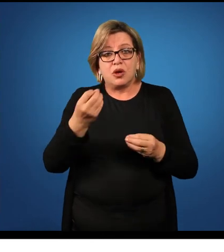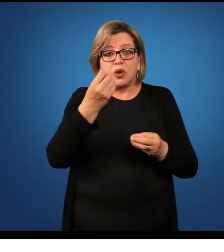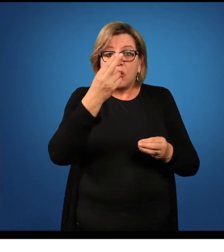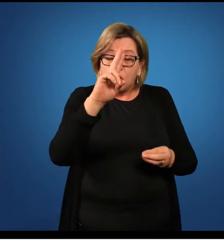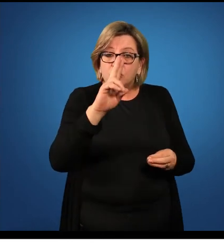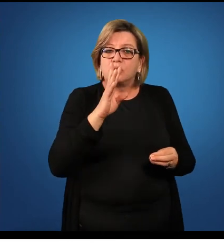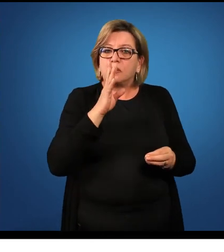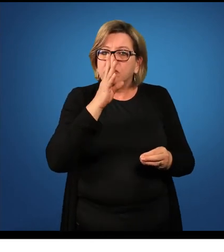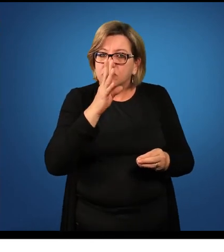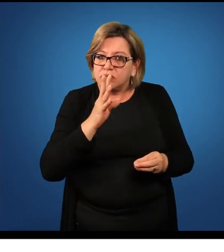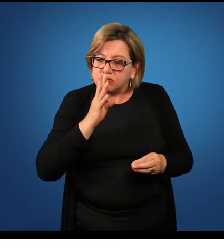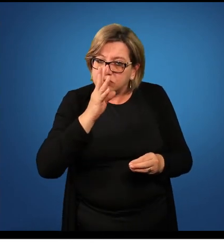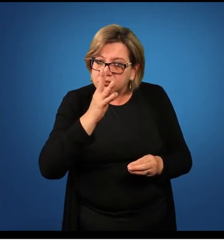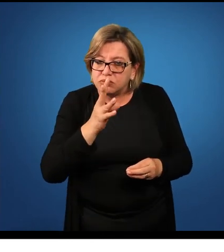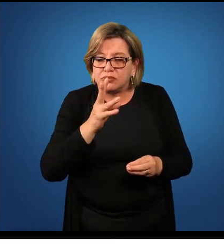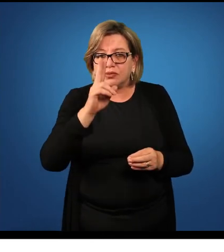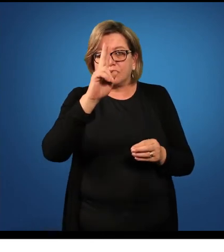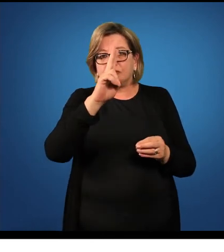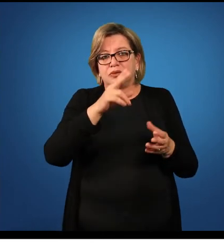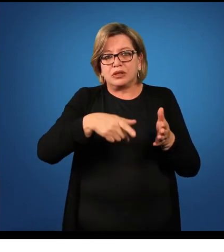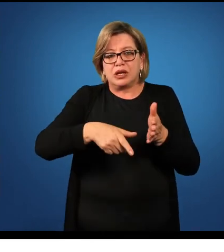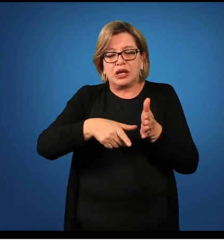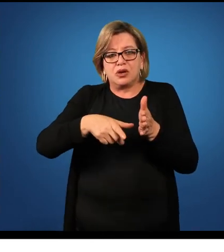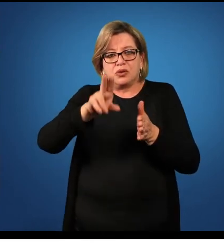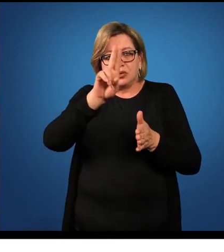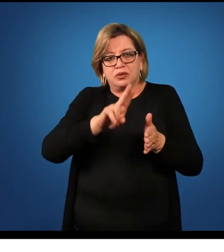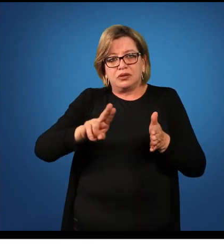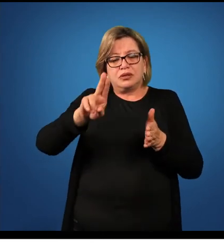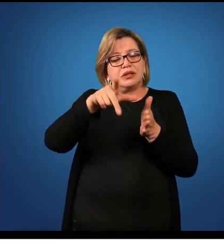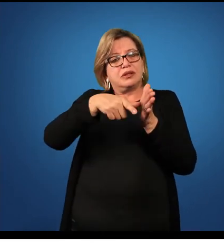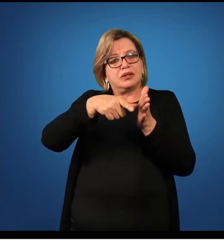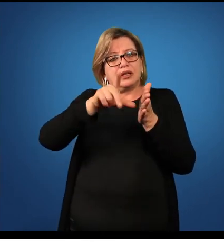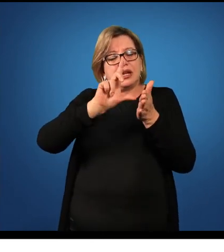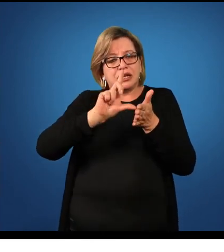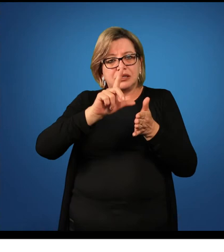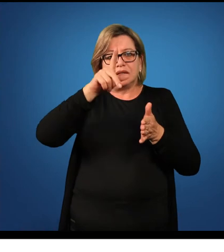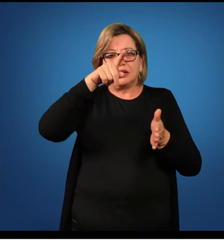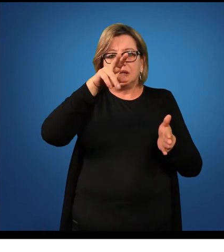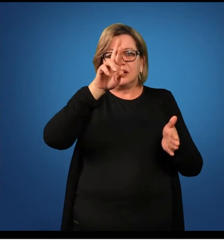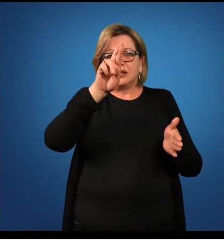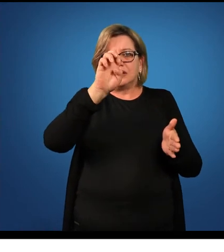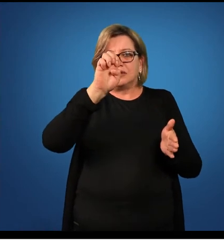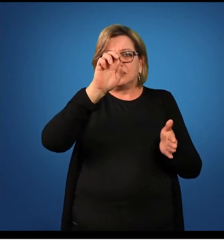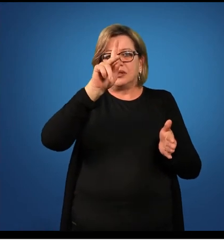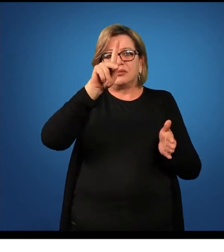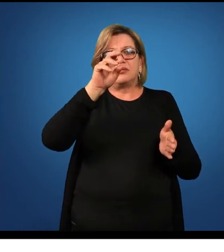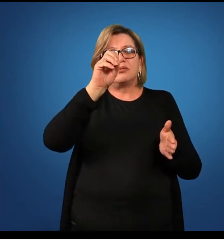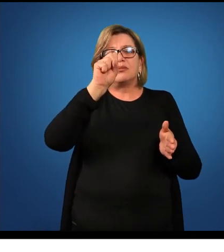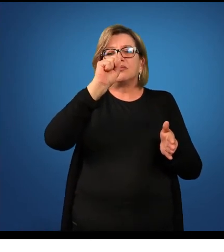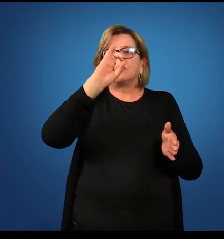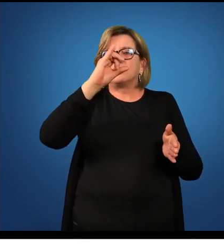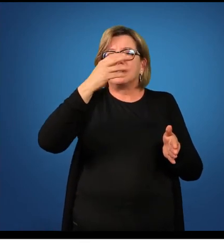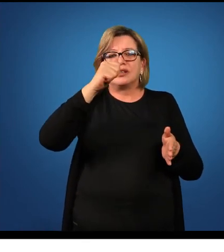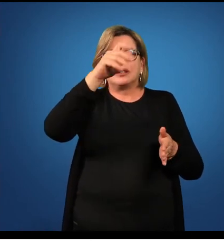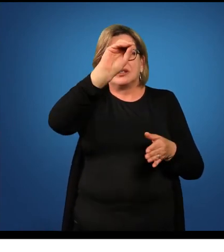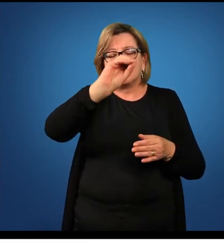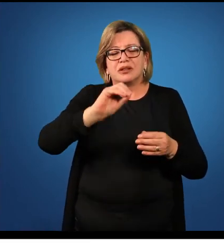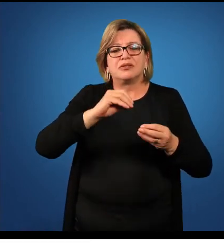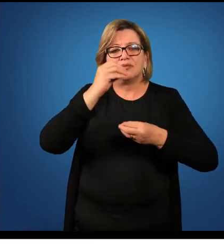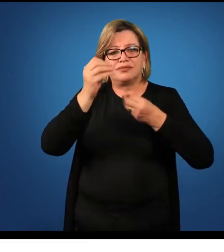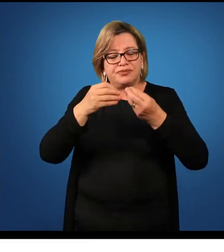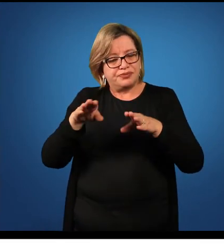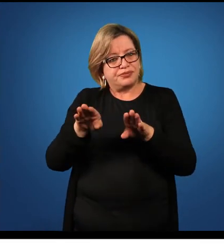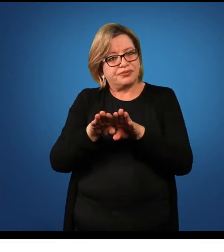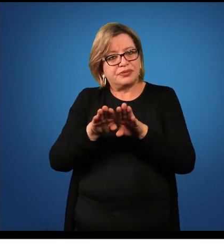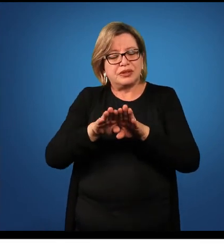com o acusativo antecedido pelas preposições ab ou propter